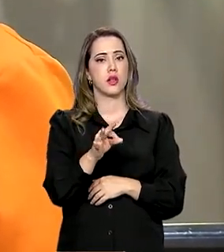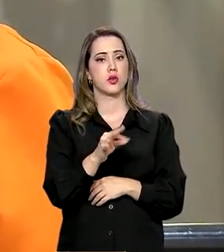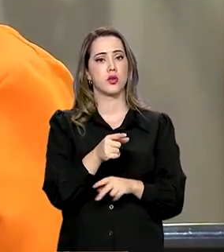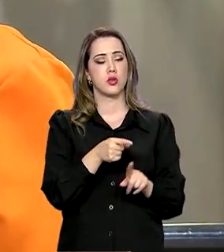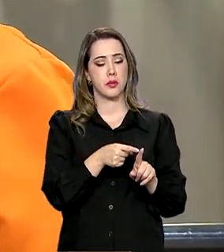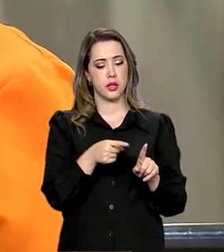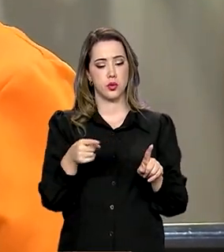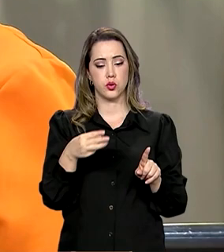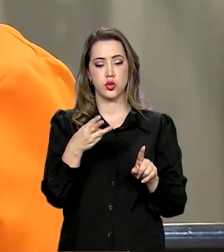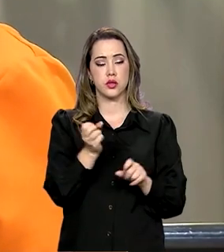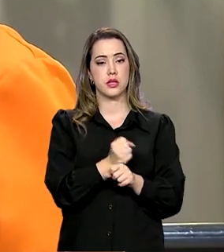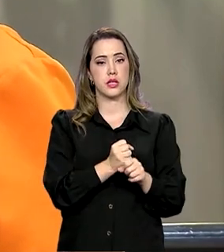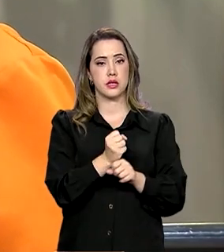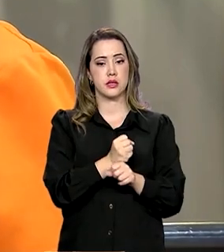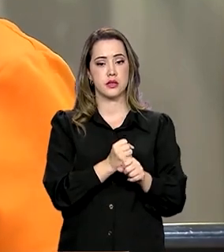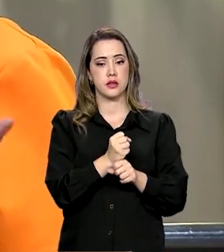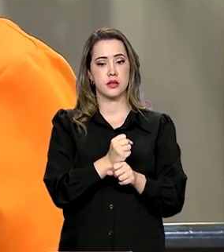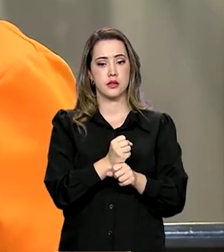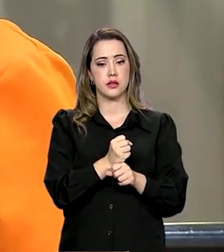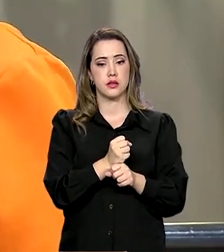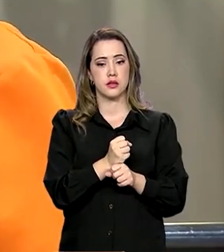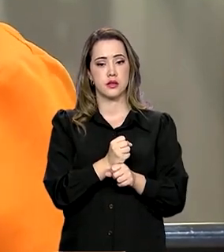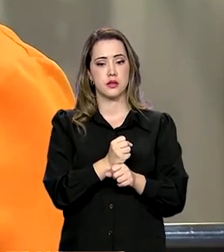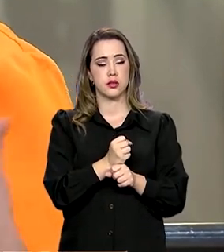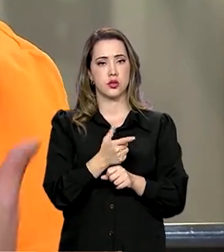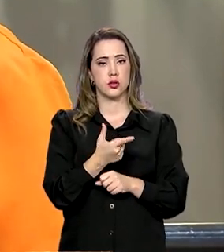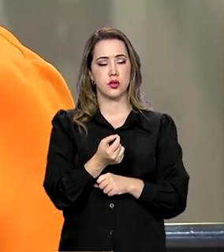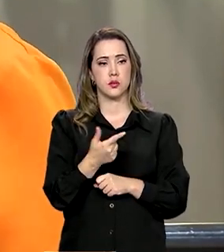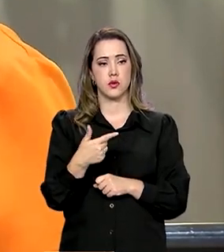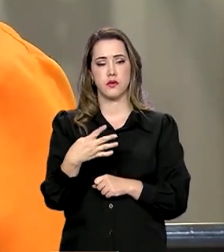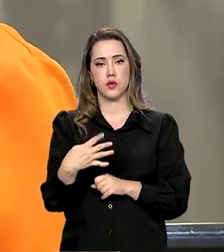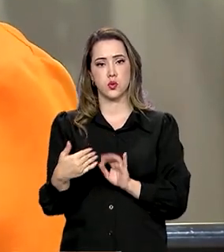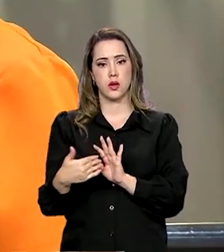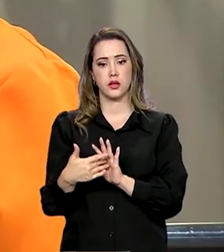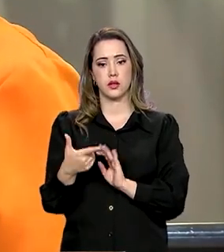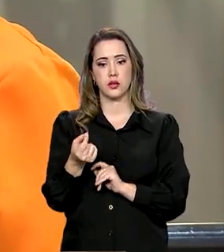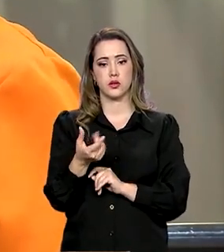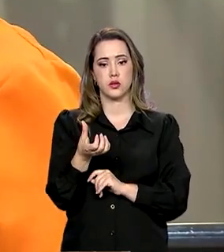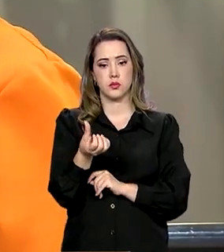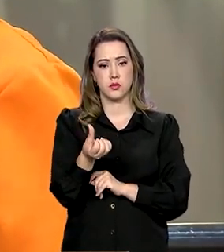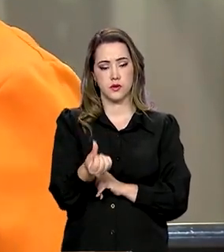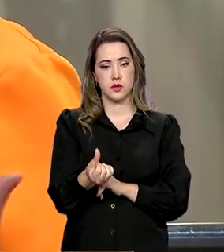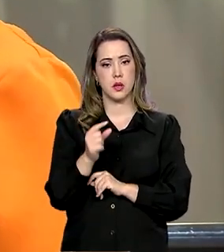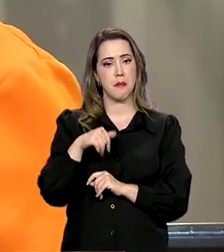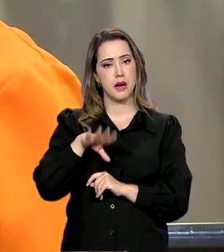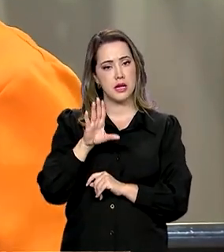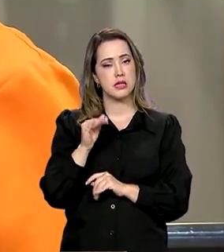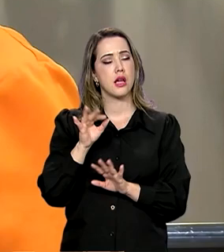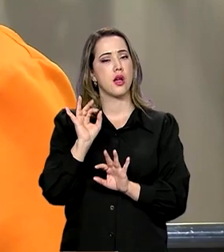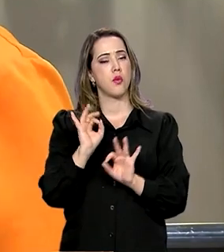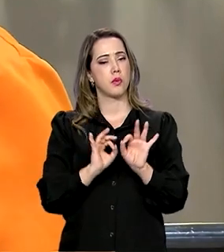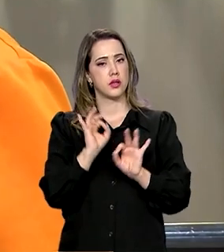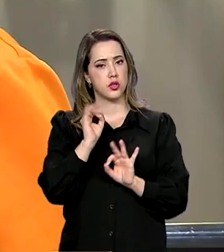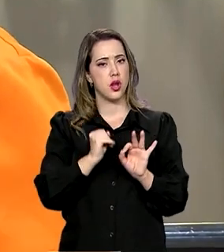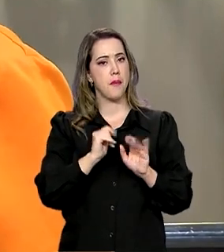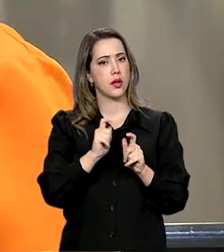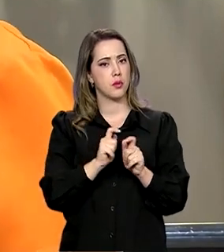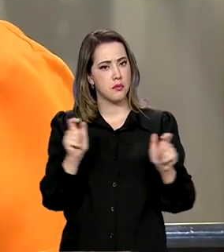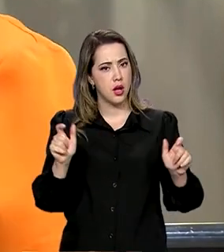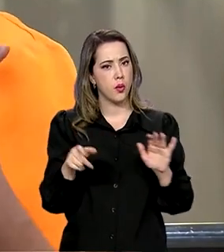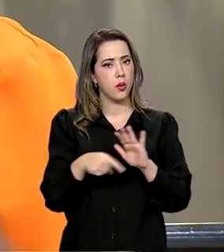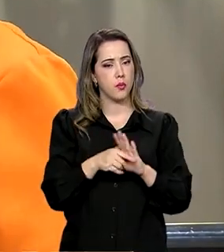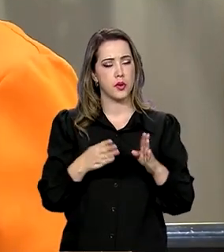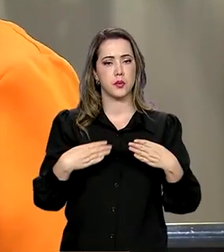anos, de 2004 a 2006, mas é o programa mais robusto de investimentos da Amazônia do Ministério da Ciência e Tecnologia.